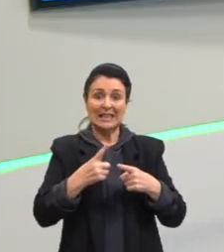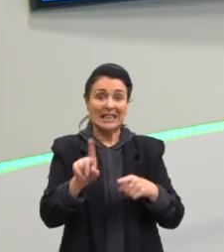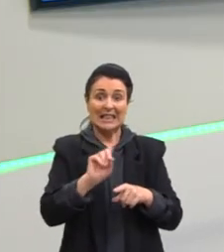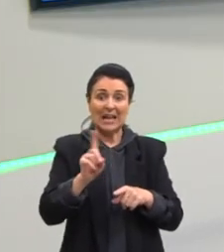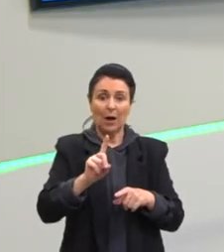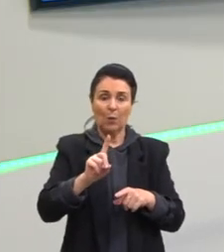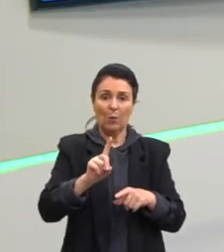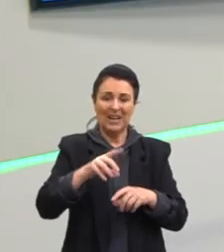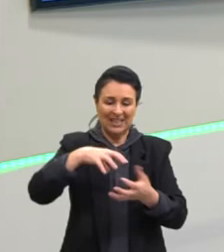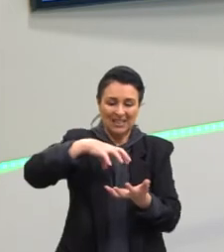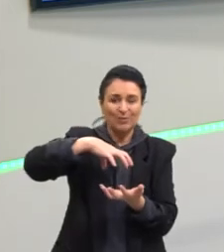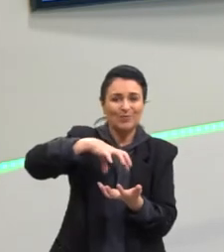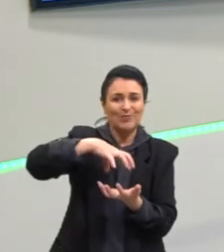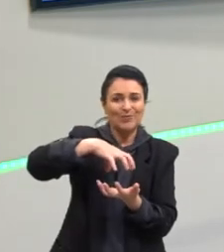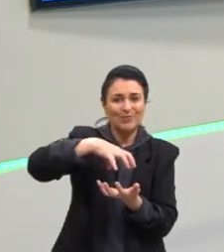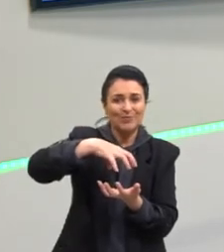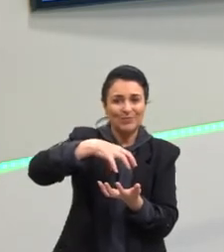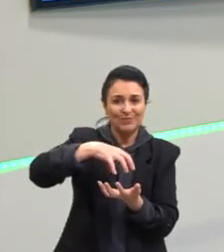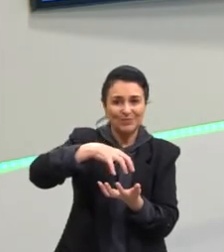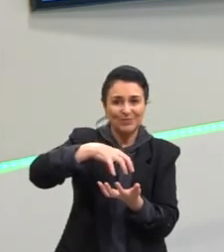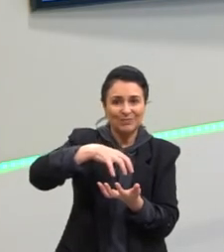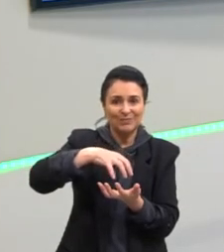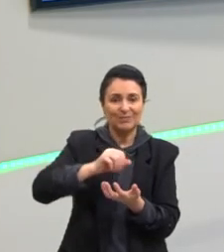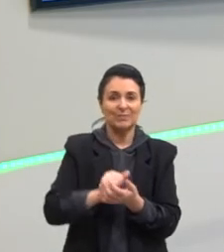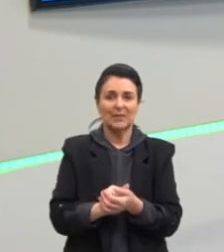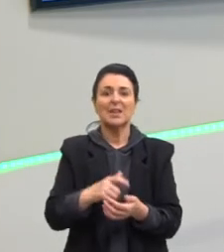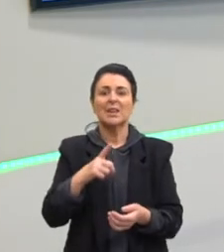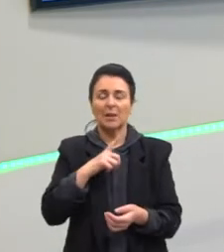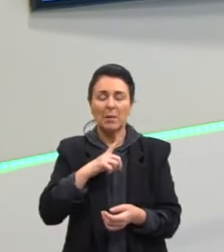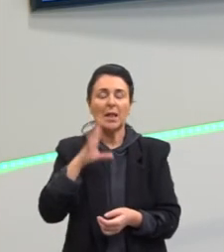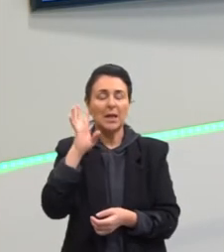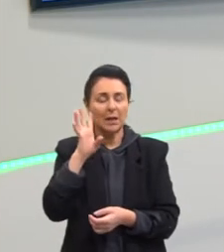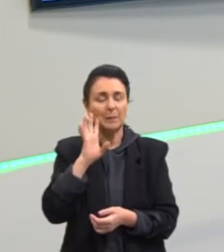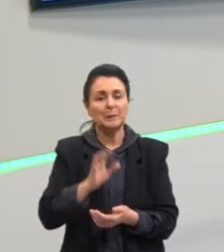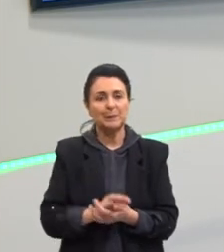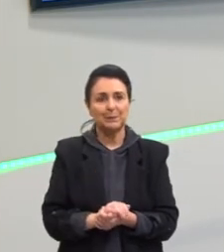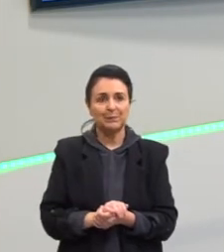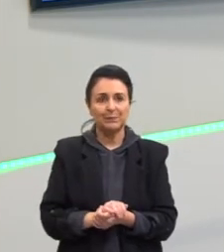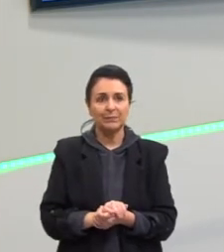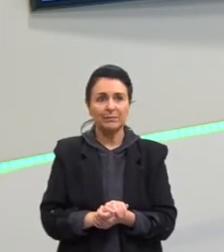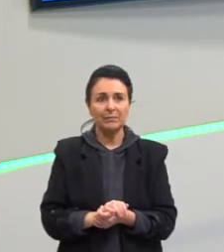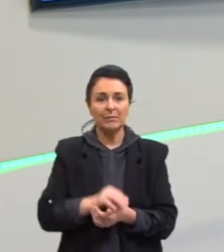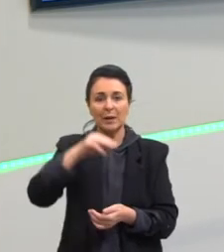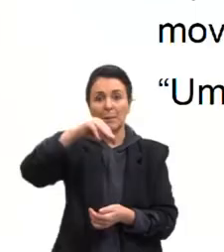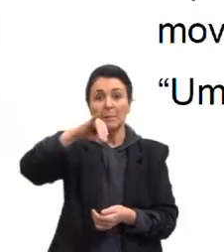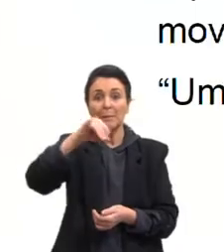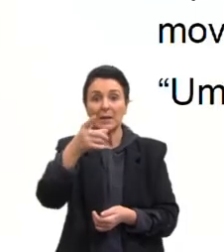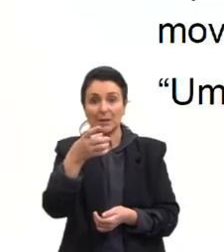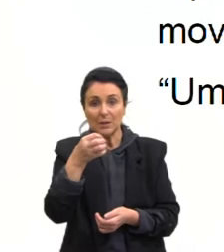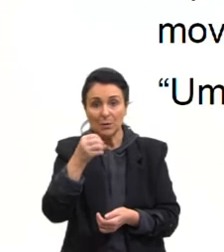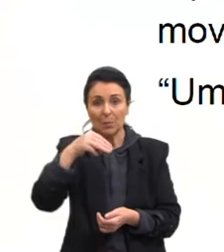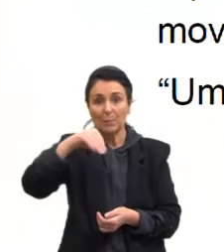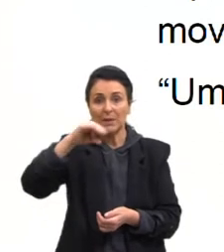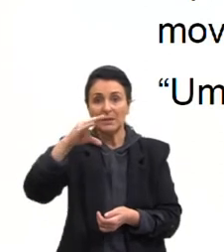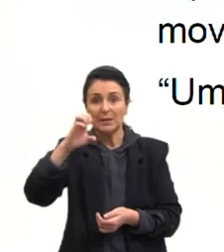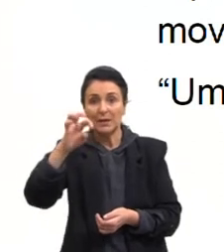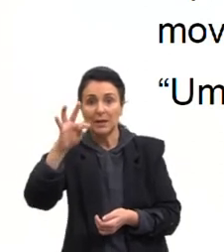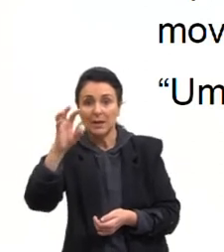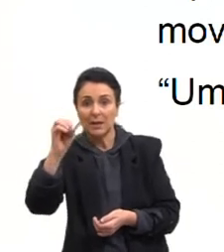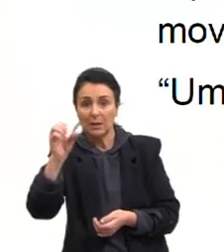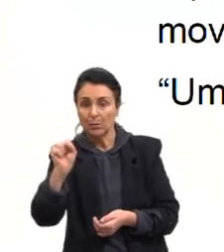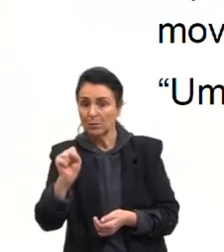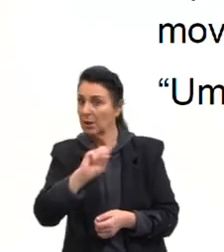gelatinosos mesmo. São demais. Então, os mixomisetos, eles não são nem